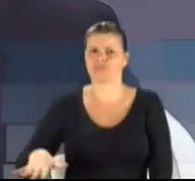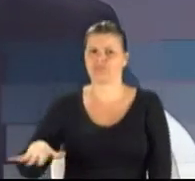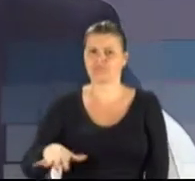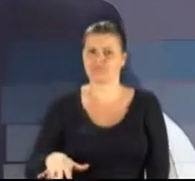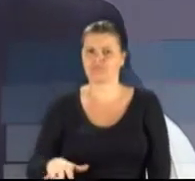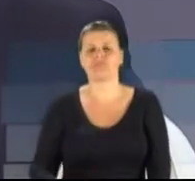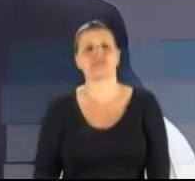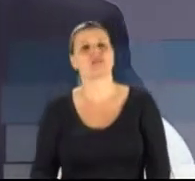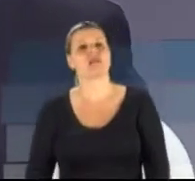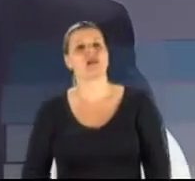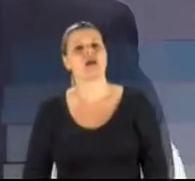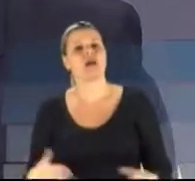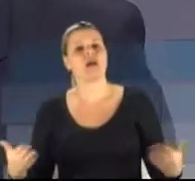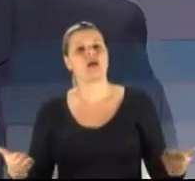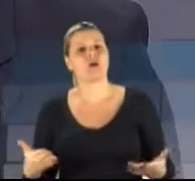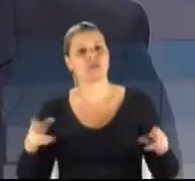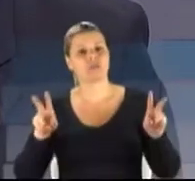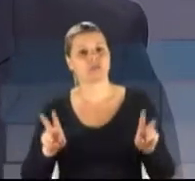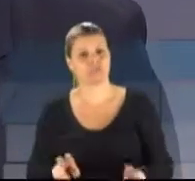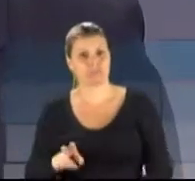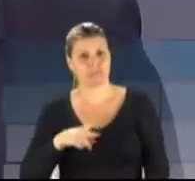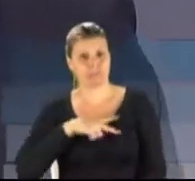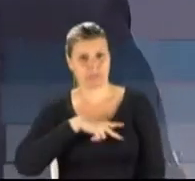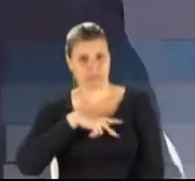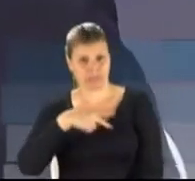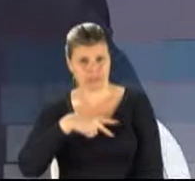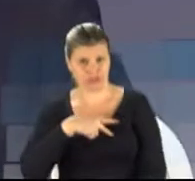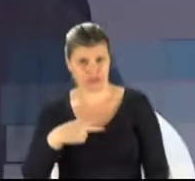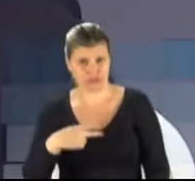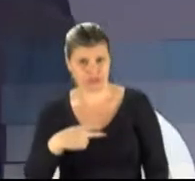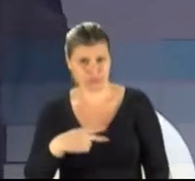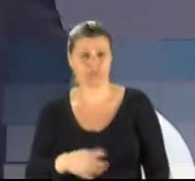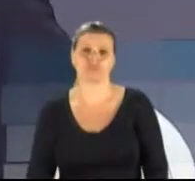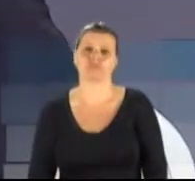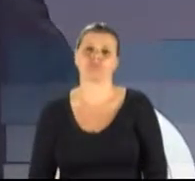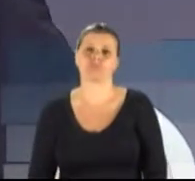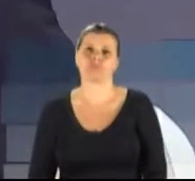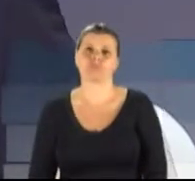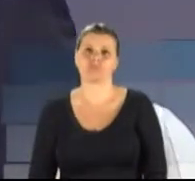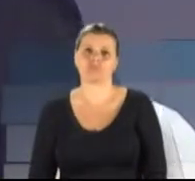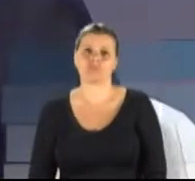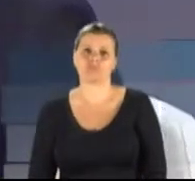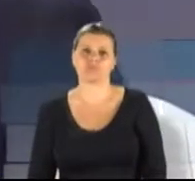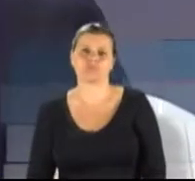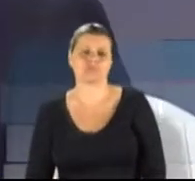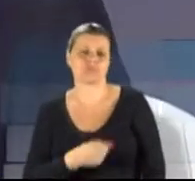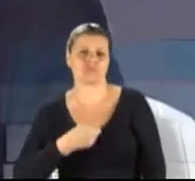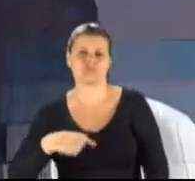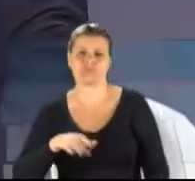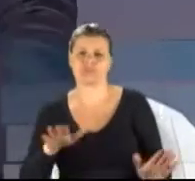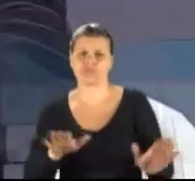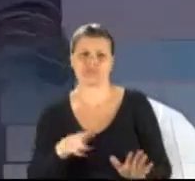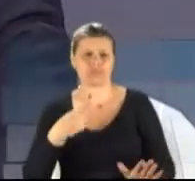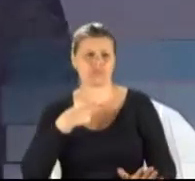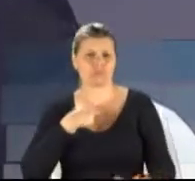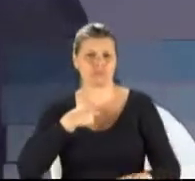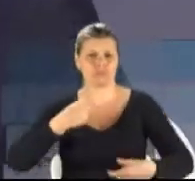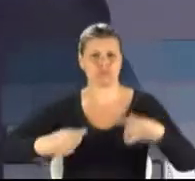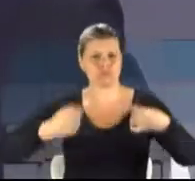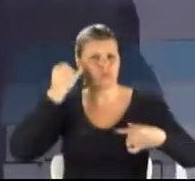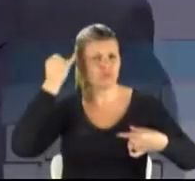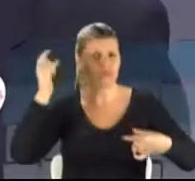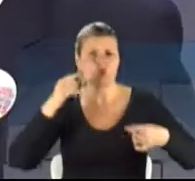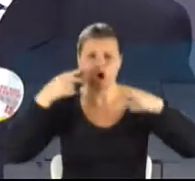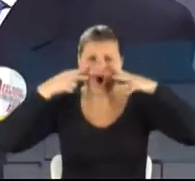ao partido É o Rio Grande, é para dar dimensão que nós não podemos ficar discutindo ideologia, e sim olhar para frente,